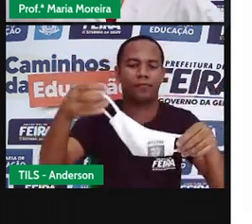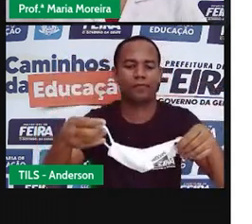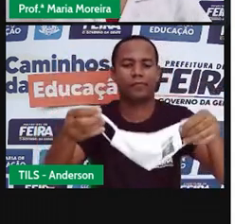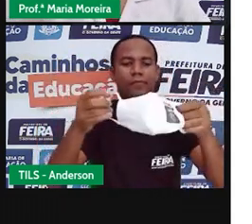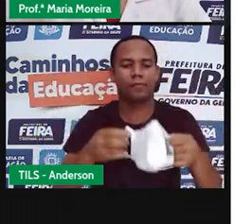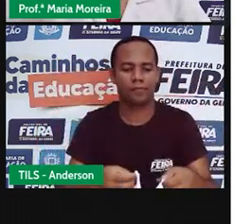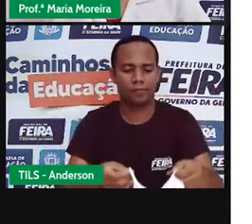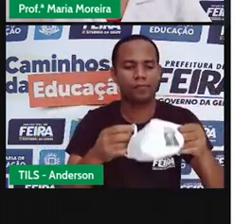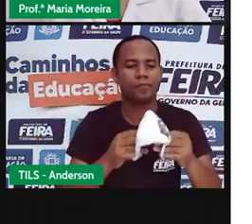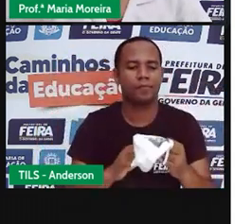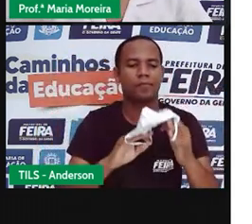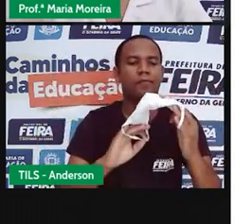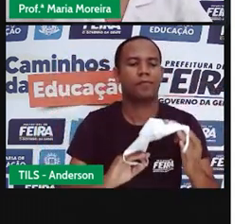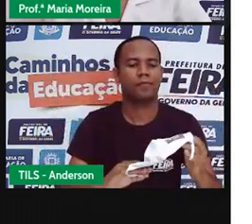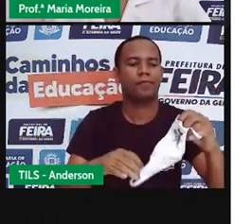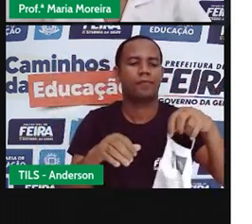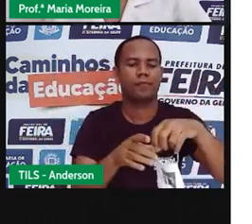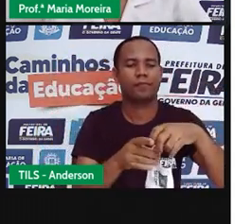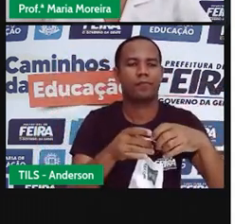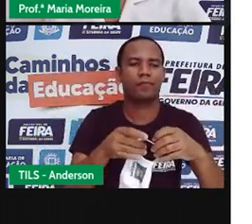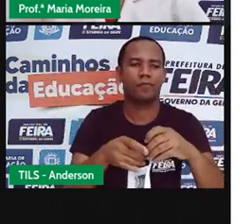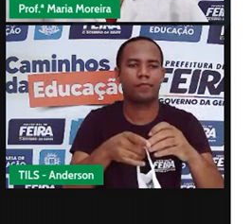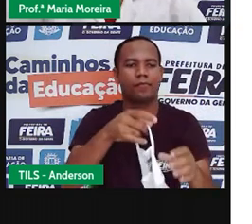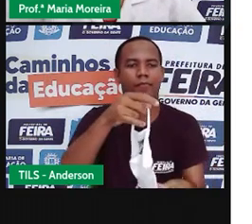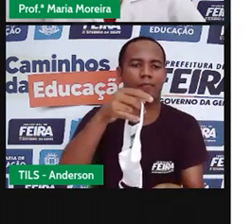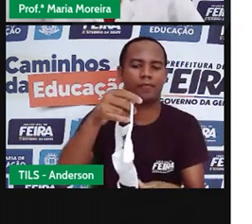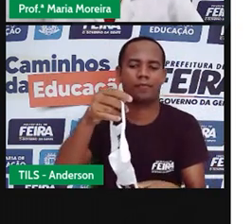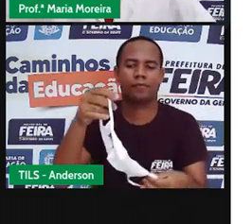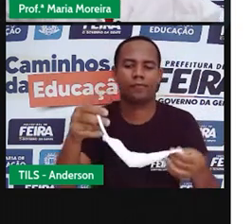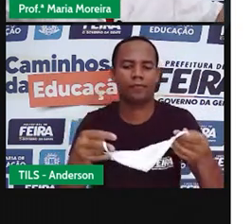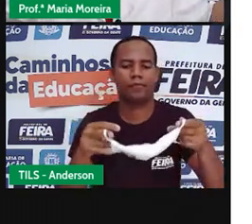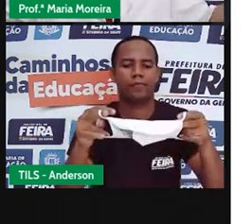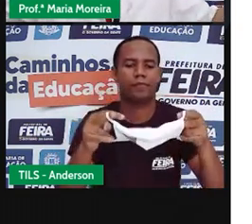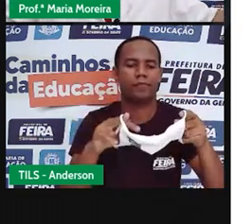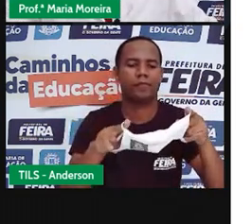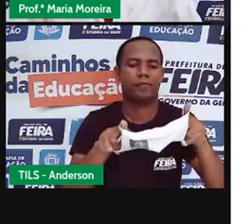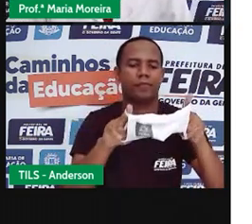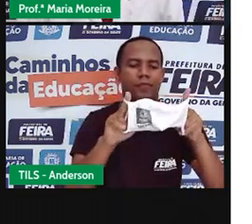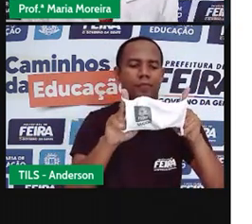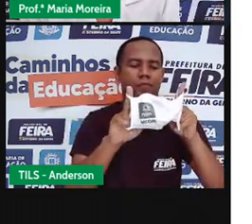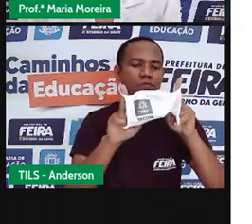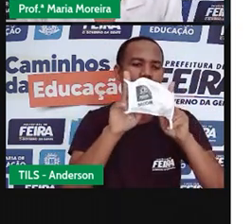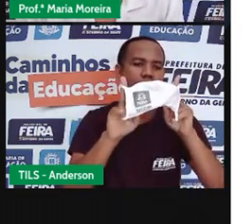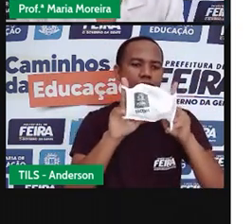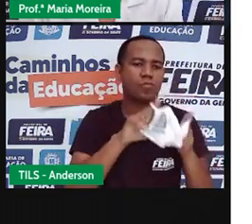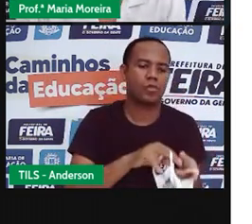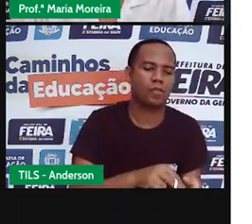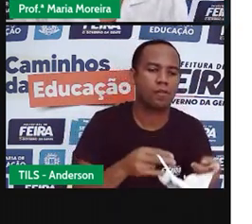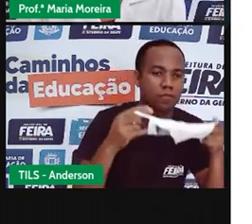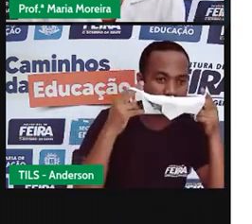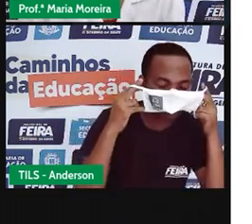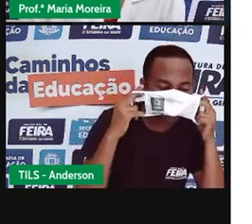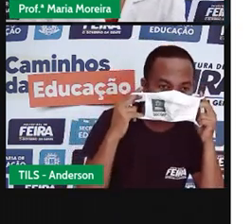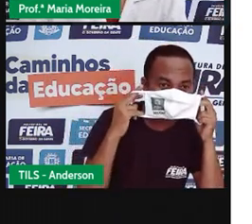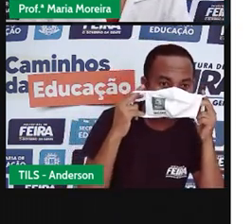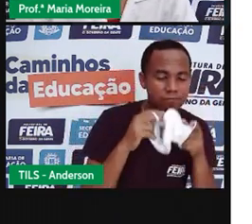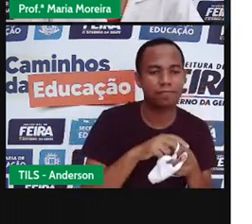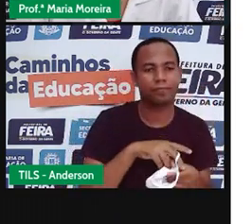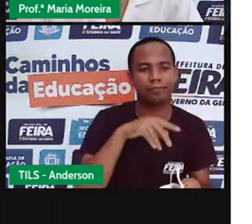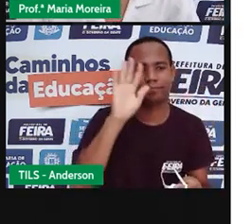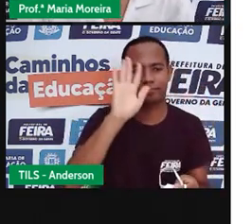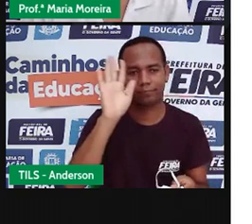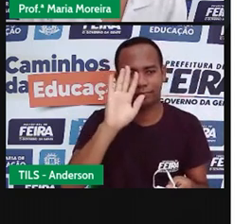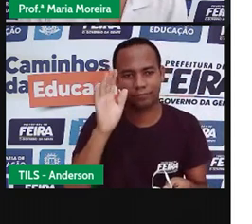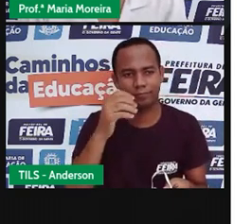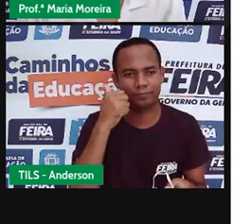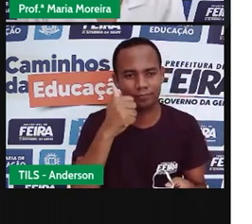Todo mundo vacinado, a gente vai poder se encontrar. Aproveitem essa semana aí, todas as dicas de construção